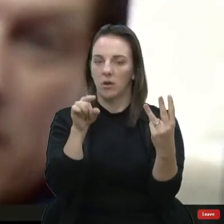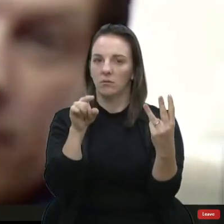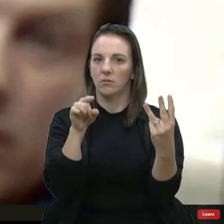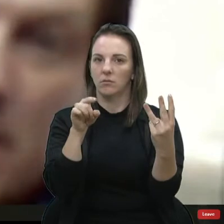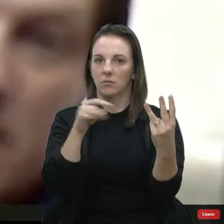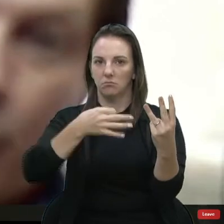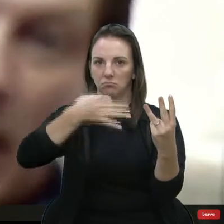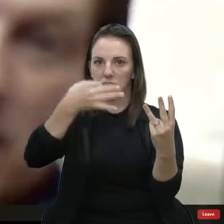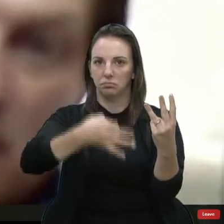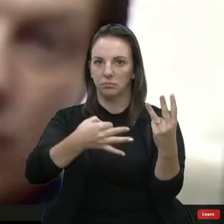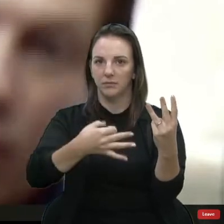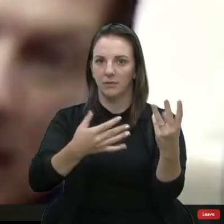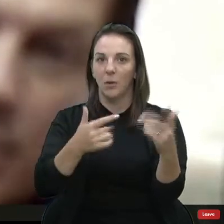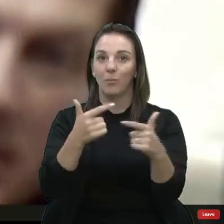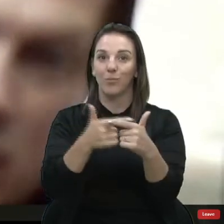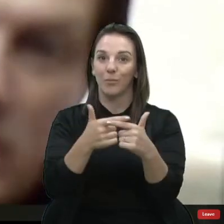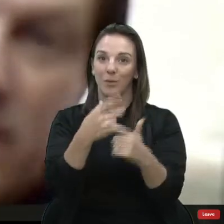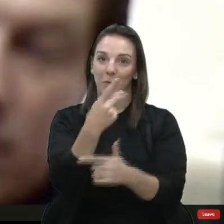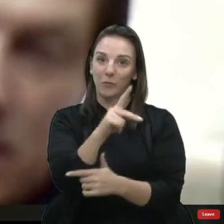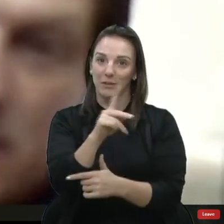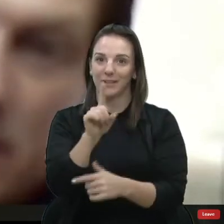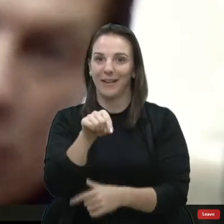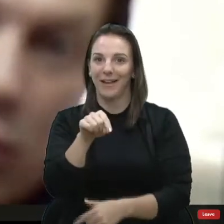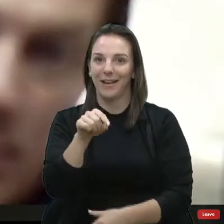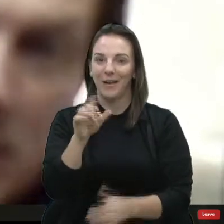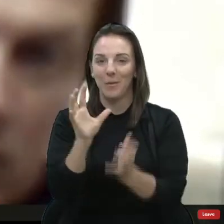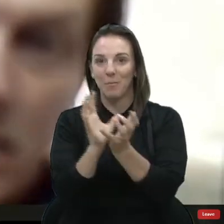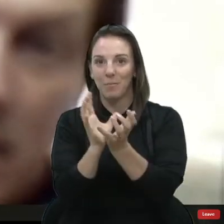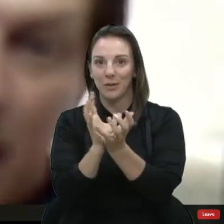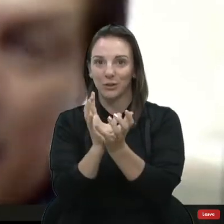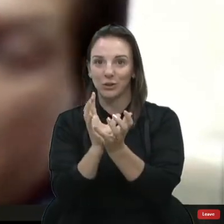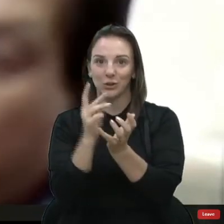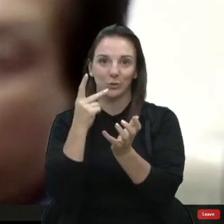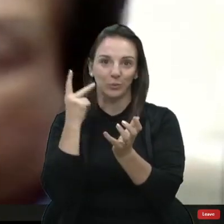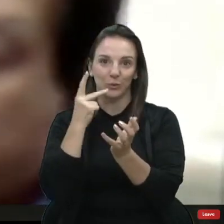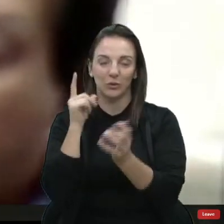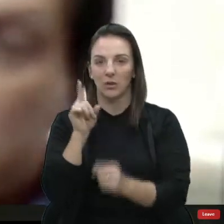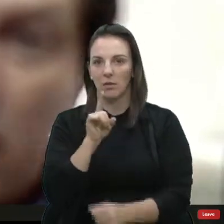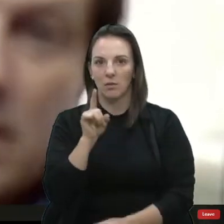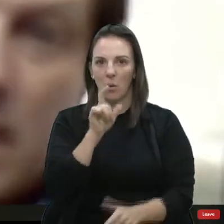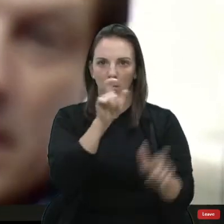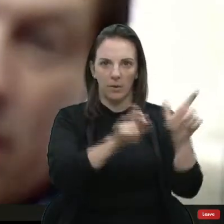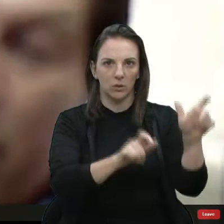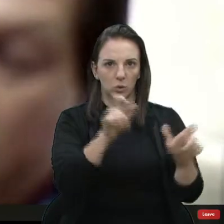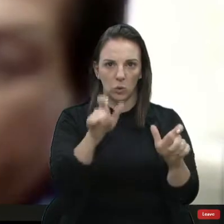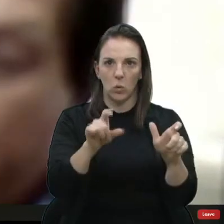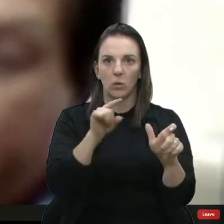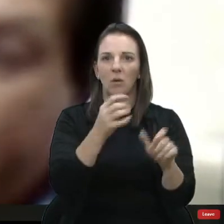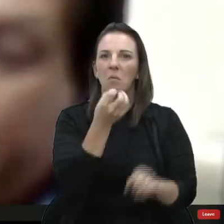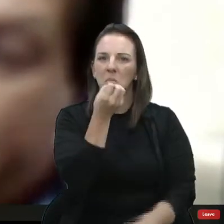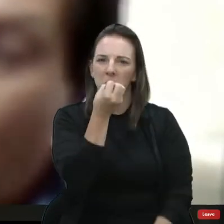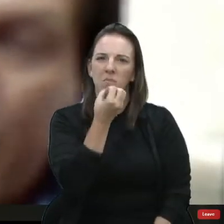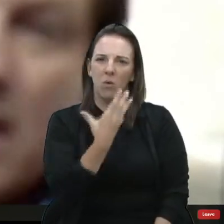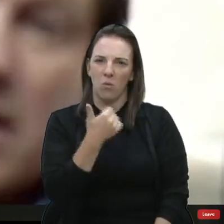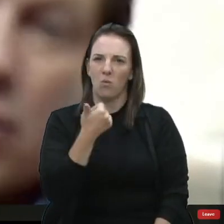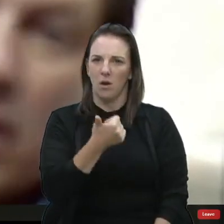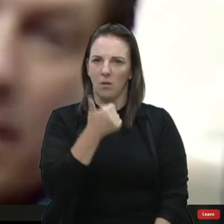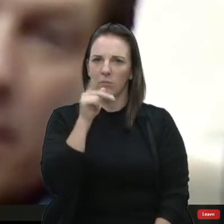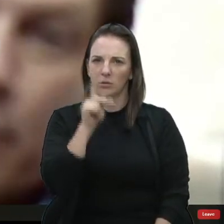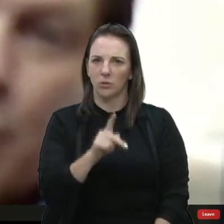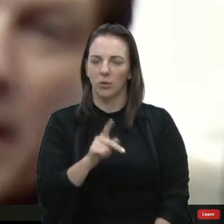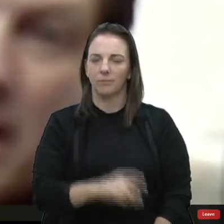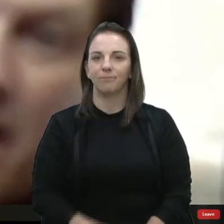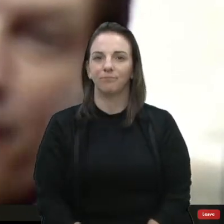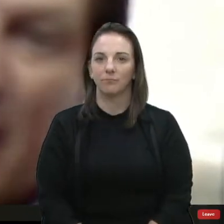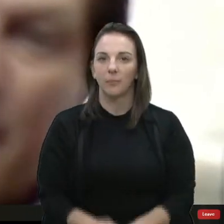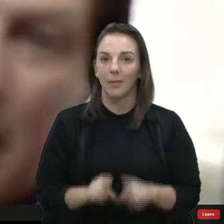problema de vocês é o partido, não é as pessoas de vocês que são boas pessoas. Mas o que eu tenho a dizer é assim, eu acredito que